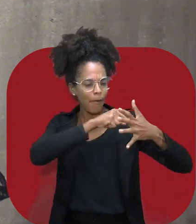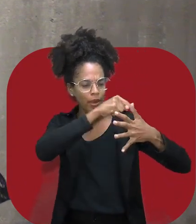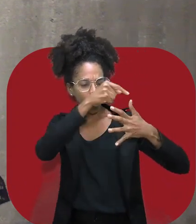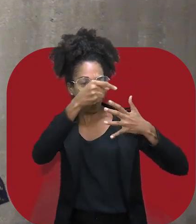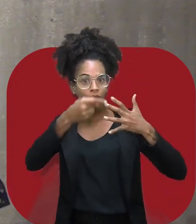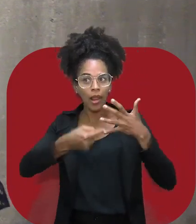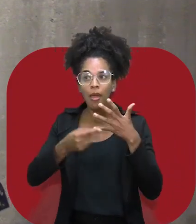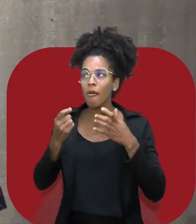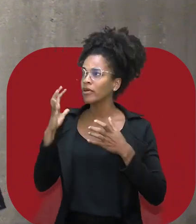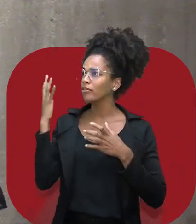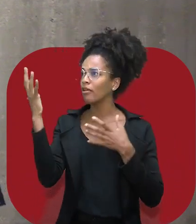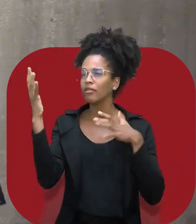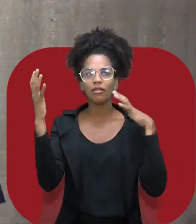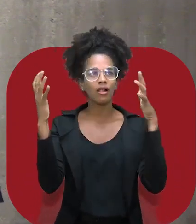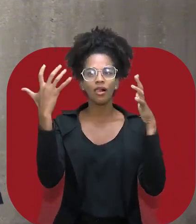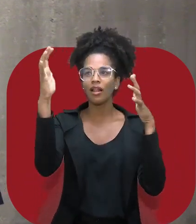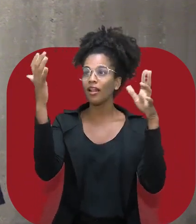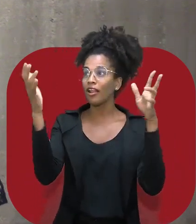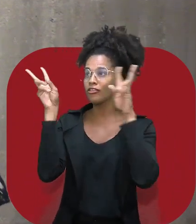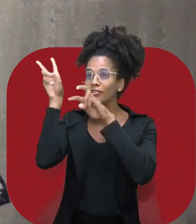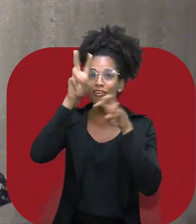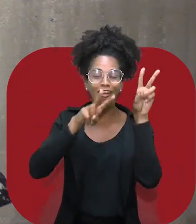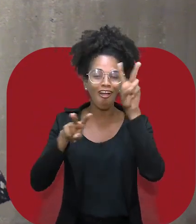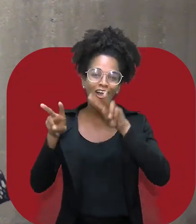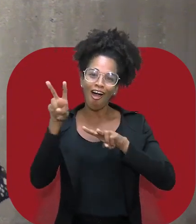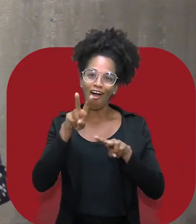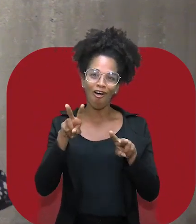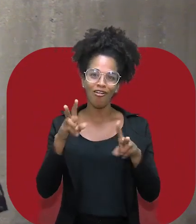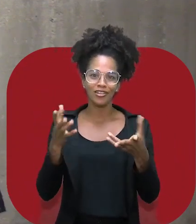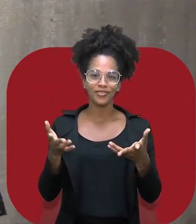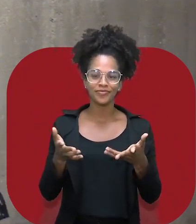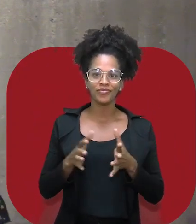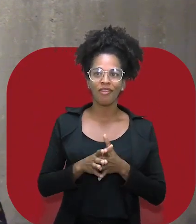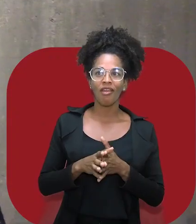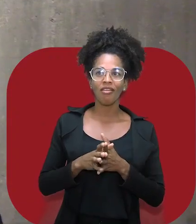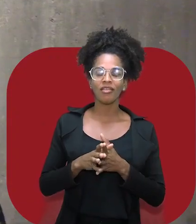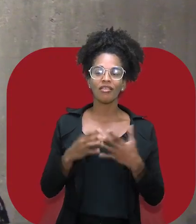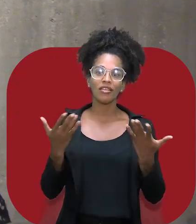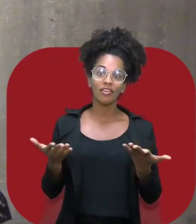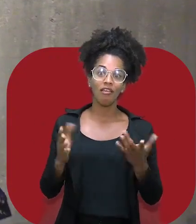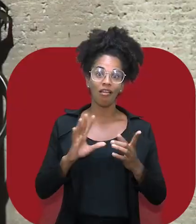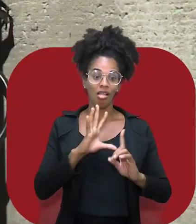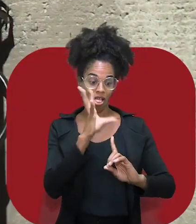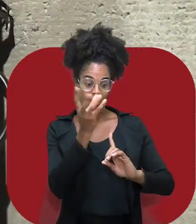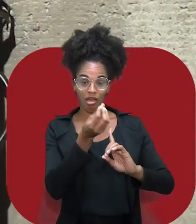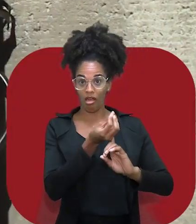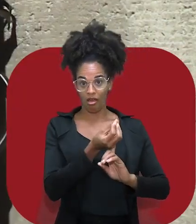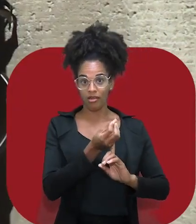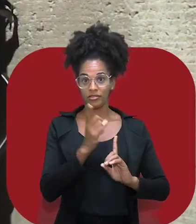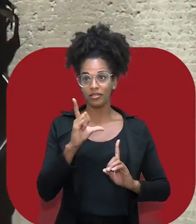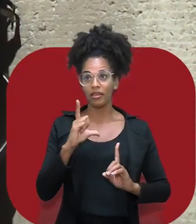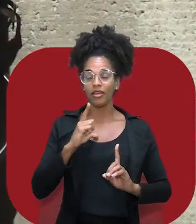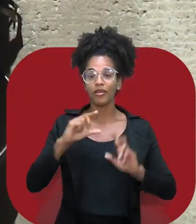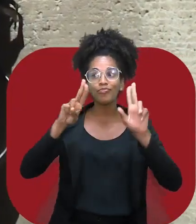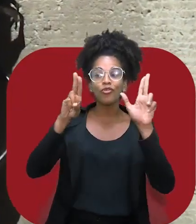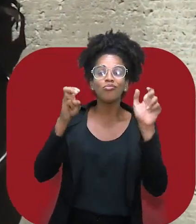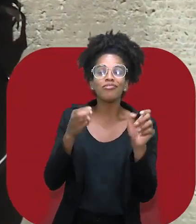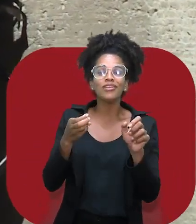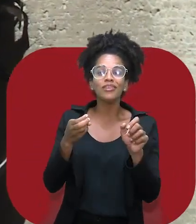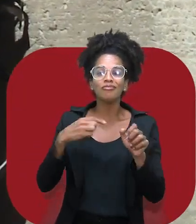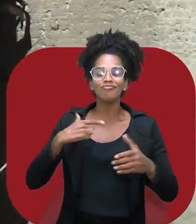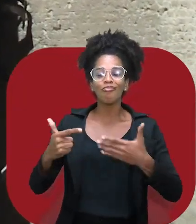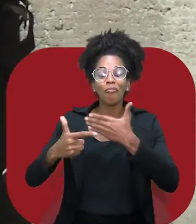narrativa para que a gente veja aqui dentro, como nesse espaço que a gente está agora, nessa exposição. É uma obra que o título